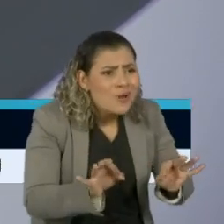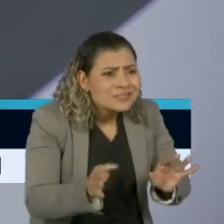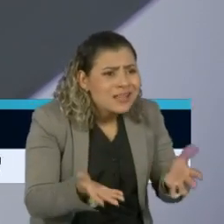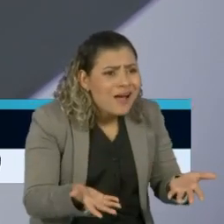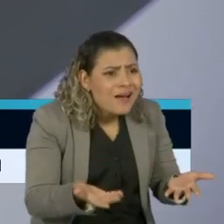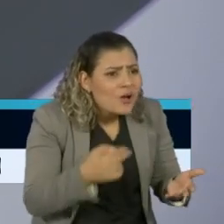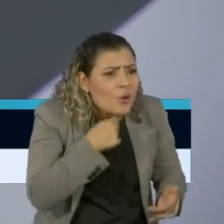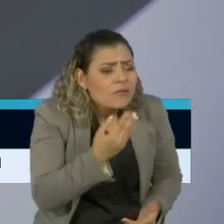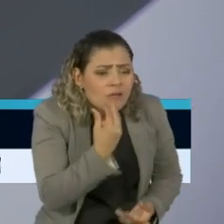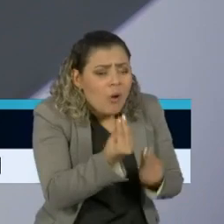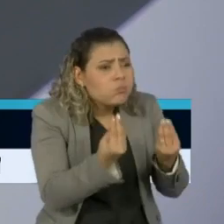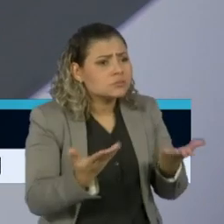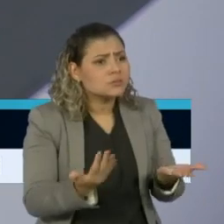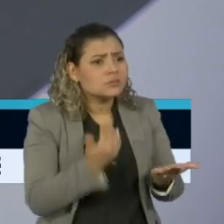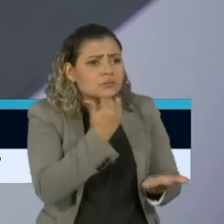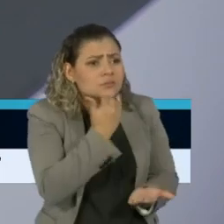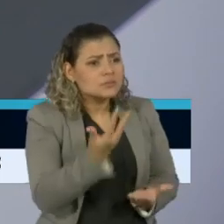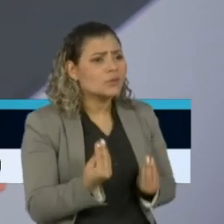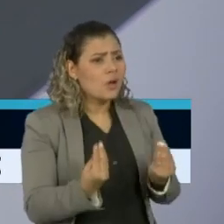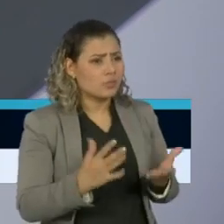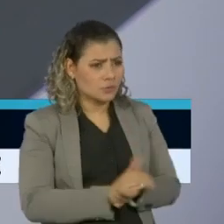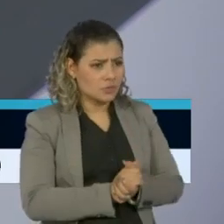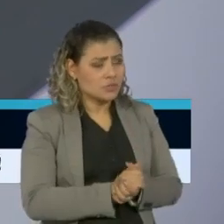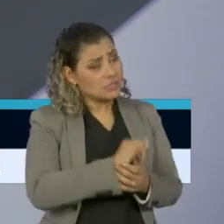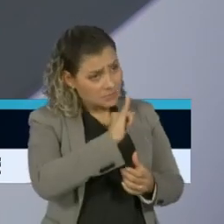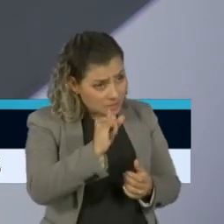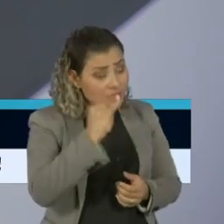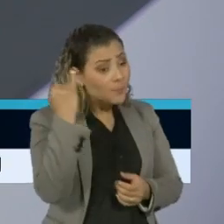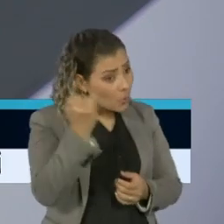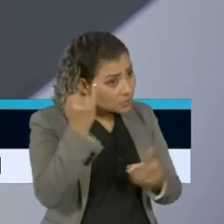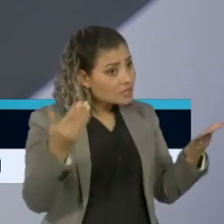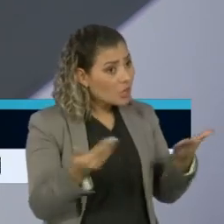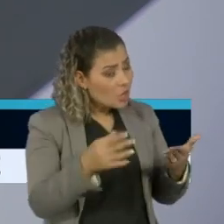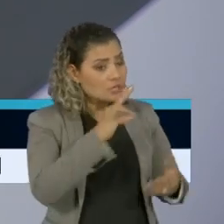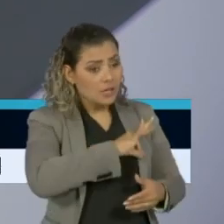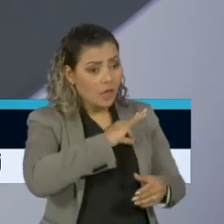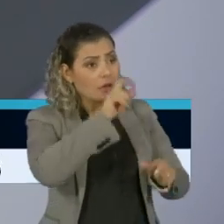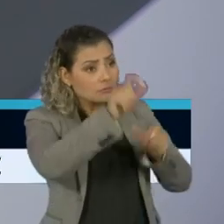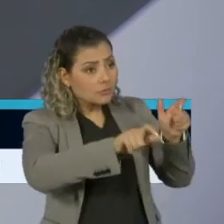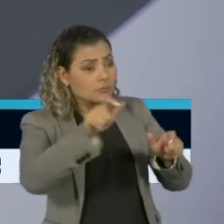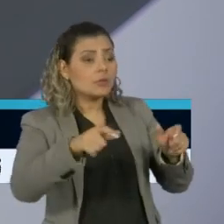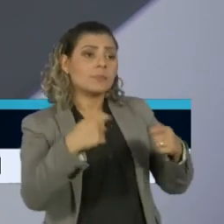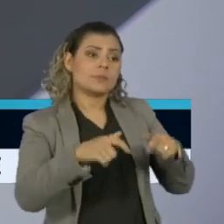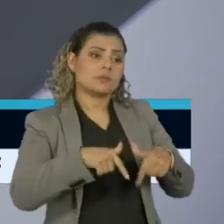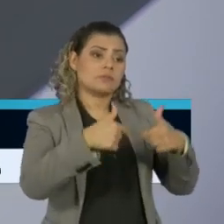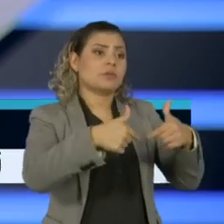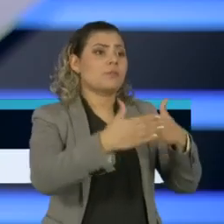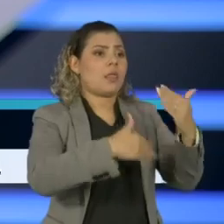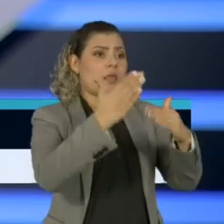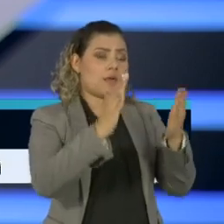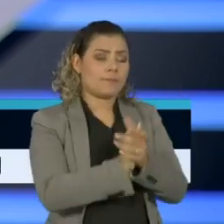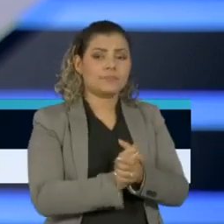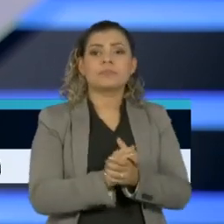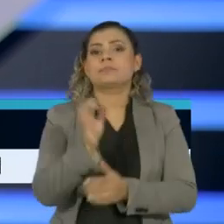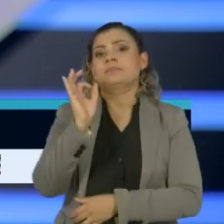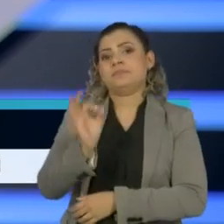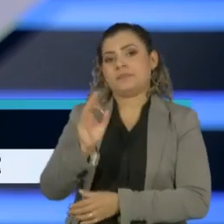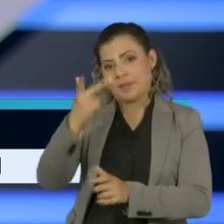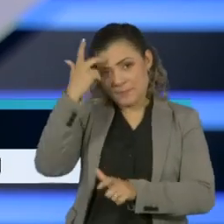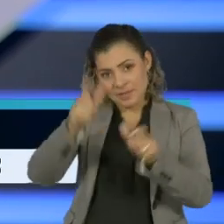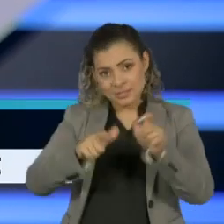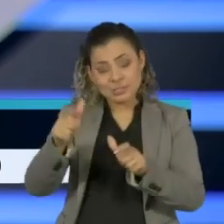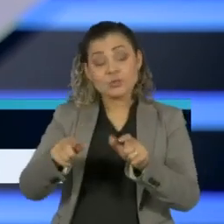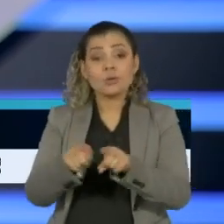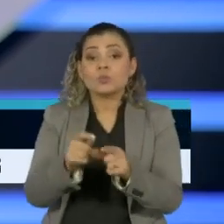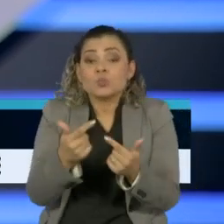funcionar. Eu acho que se você realmente está se importando com as pessoas assalariadas, você precisa fazer isso funcionar. E tem uma parcela da população que com certeza não tem